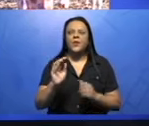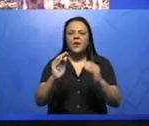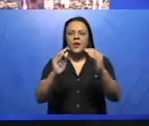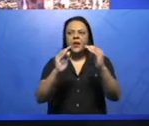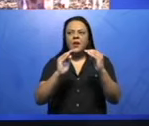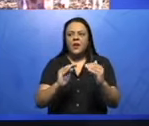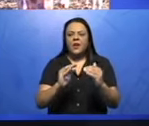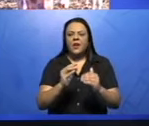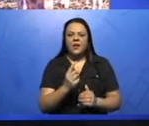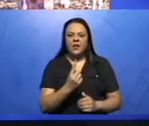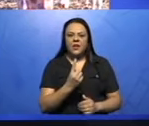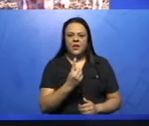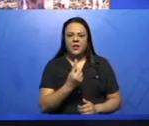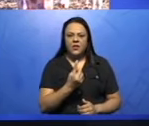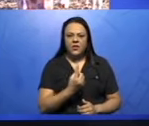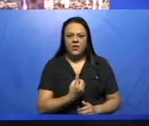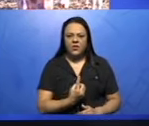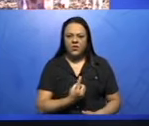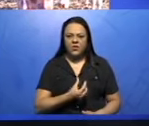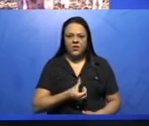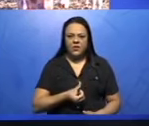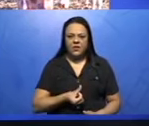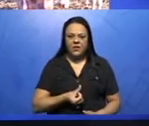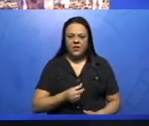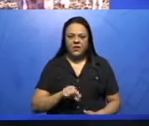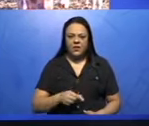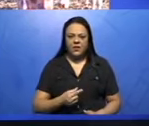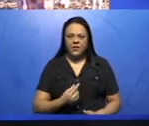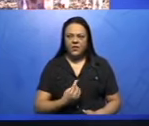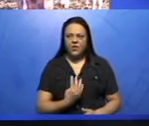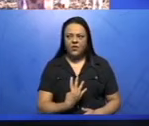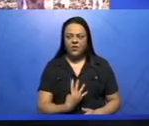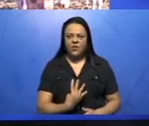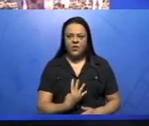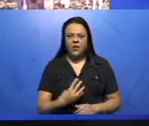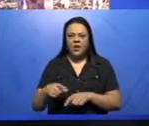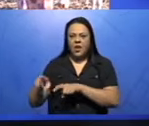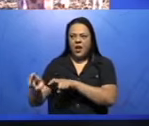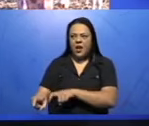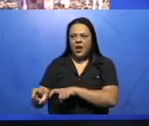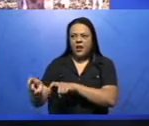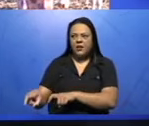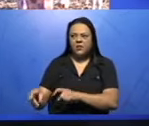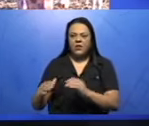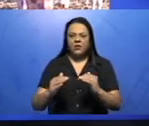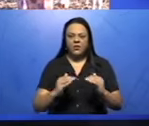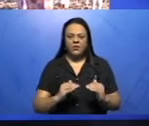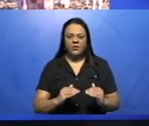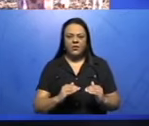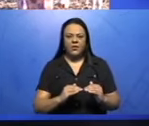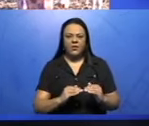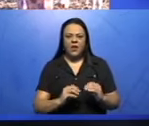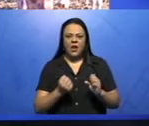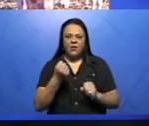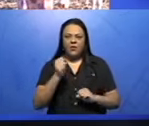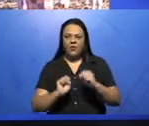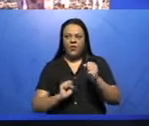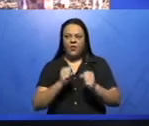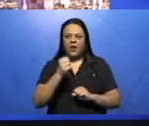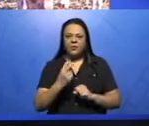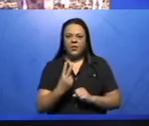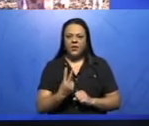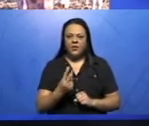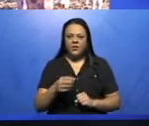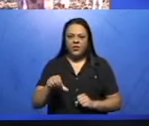,4% era de atividade agrícola, atividade industrial 29% e atividade do setor de